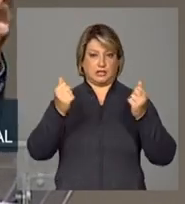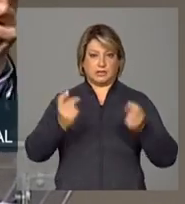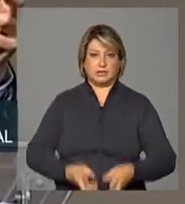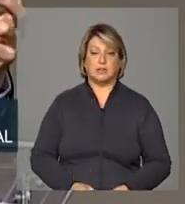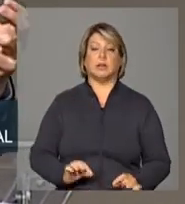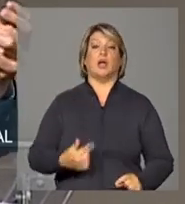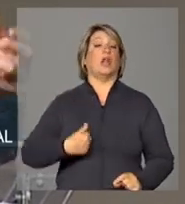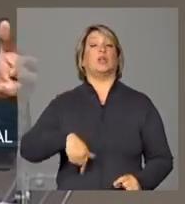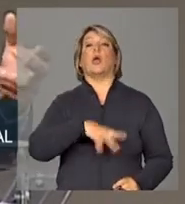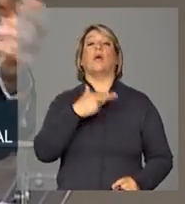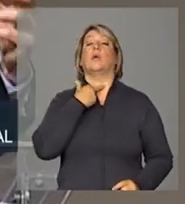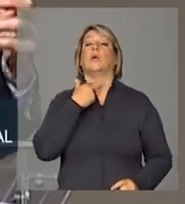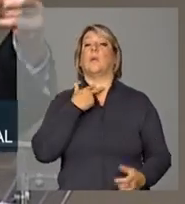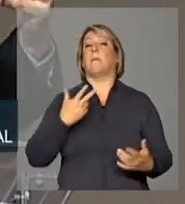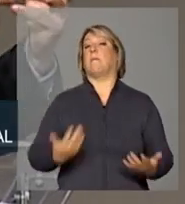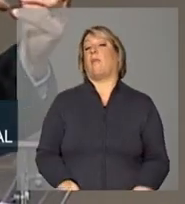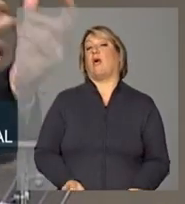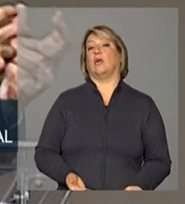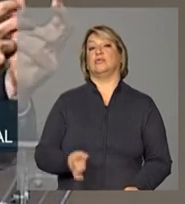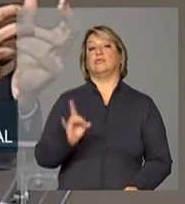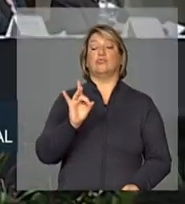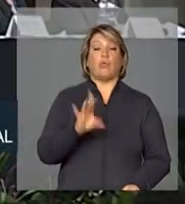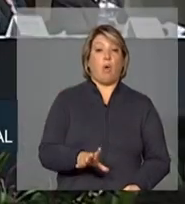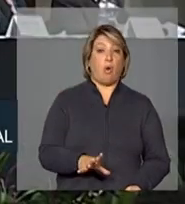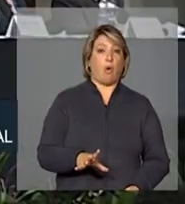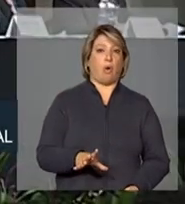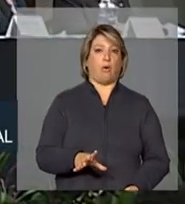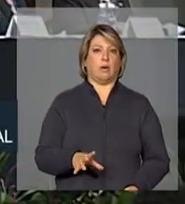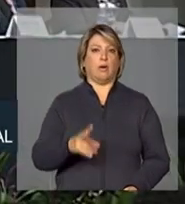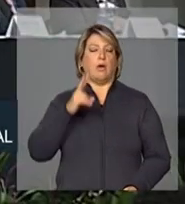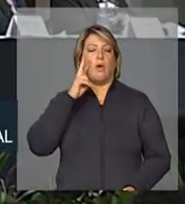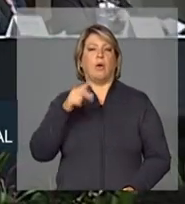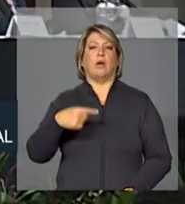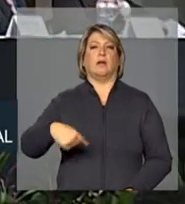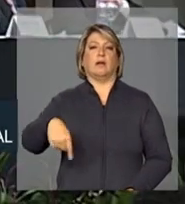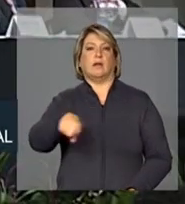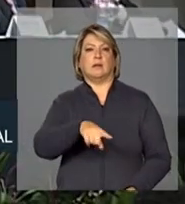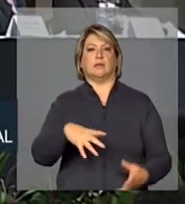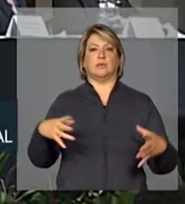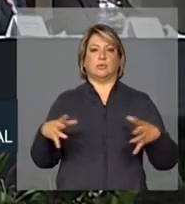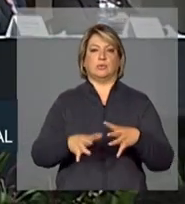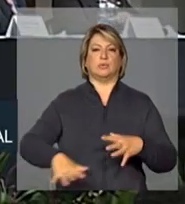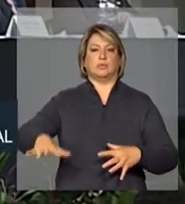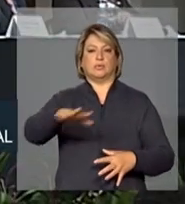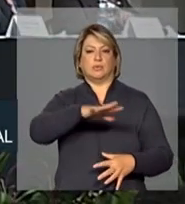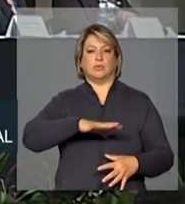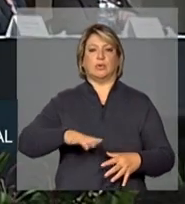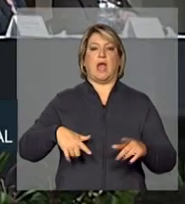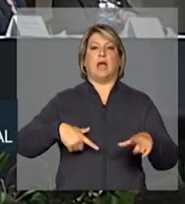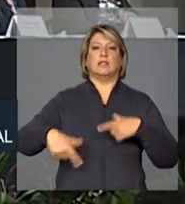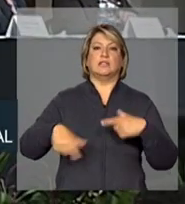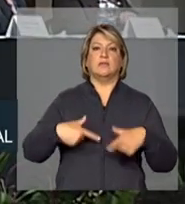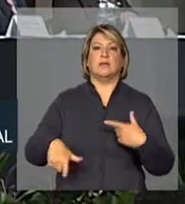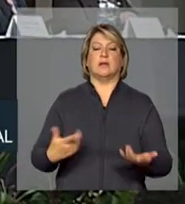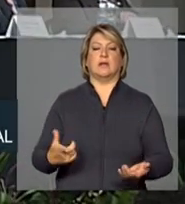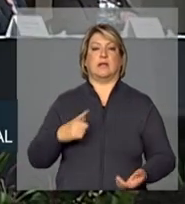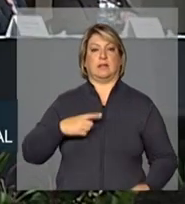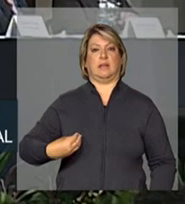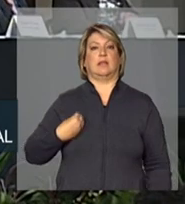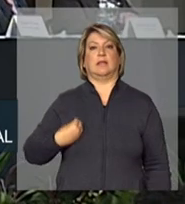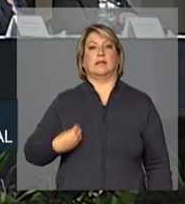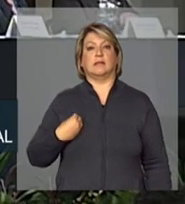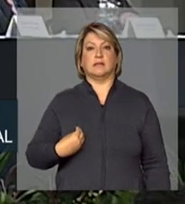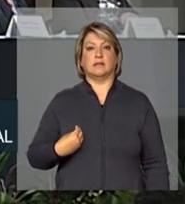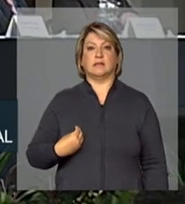podemos apenas olhar a estrutura de atividades existentes